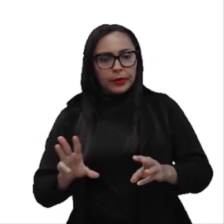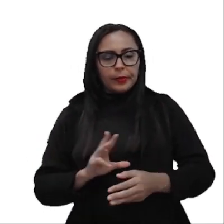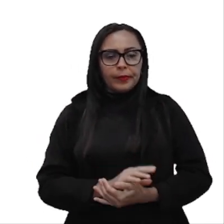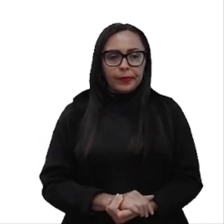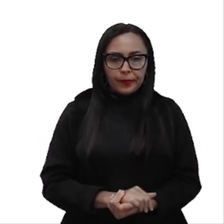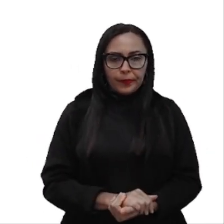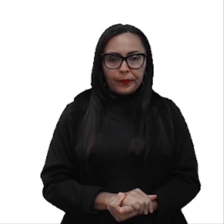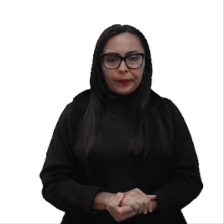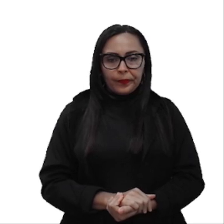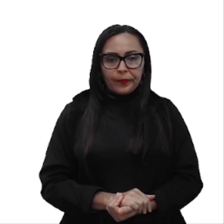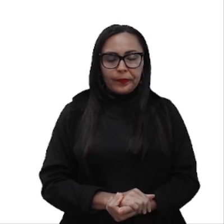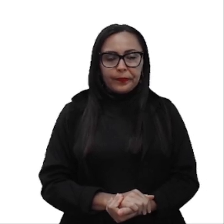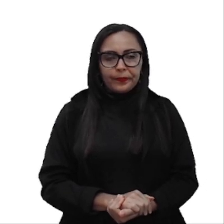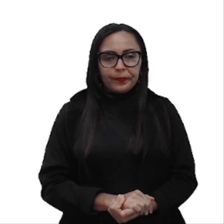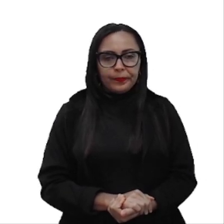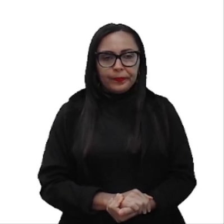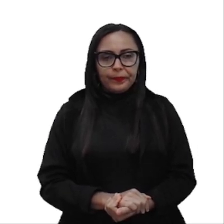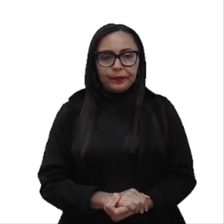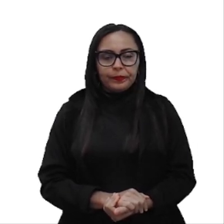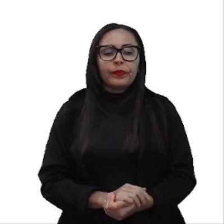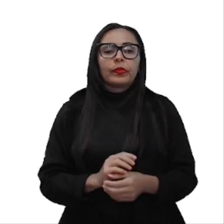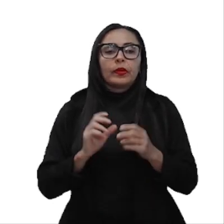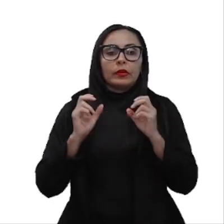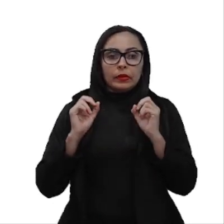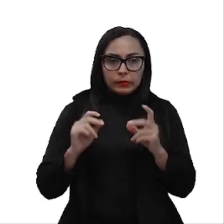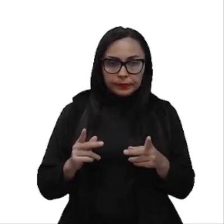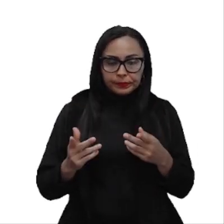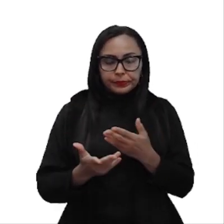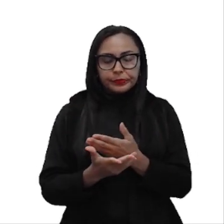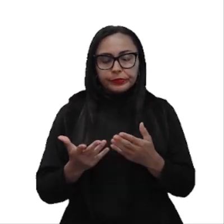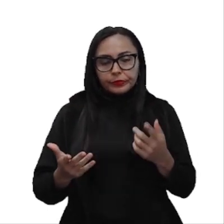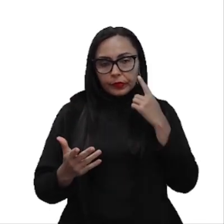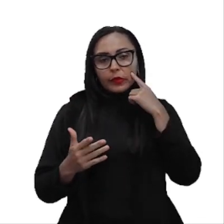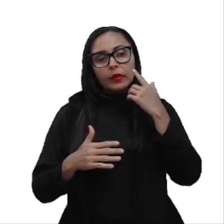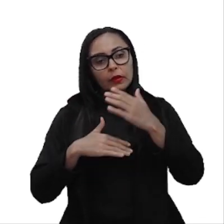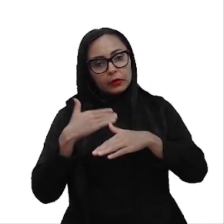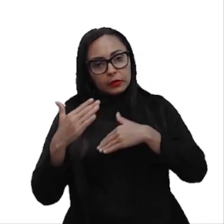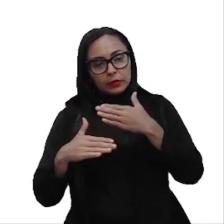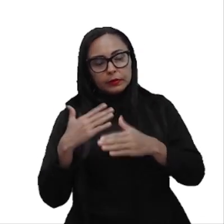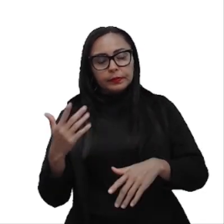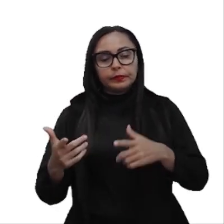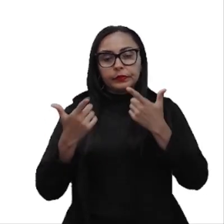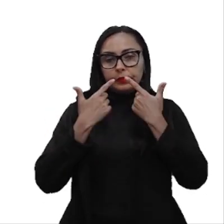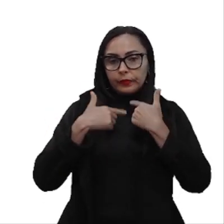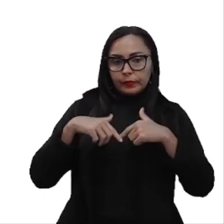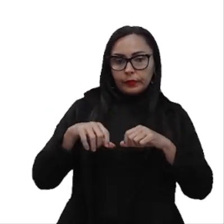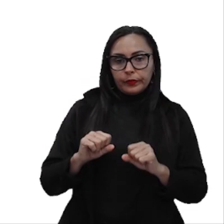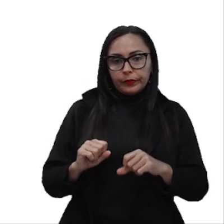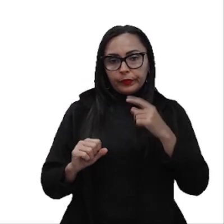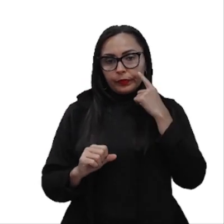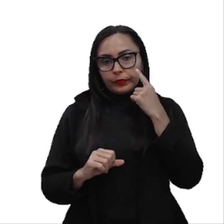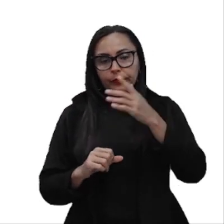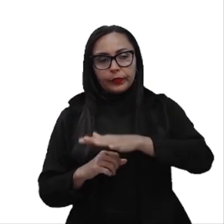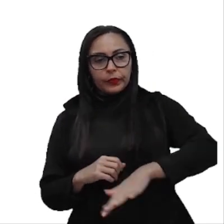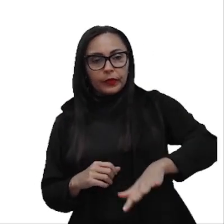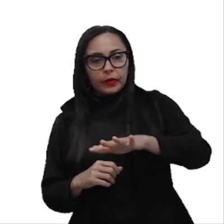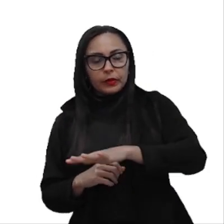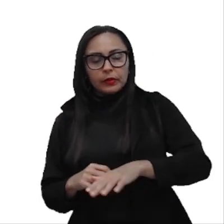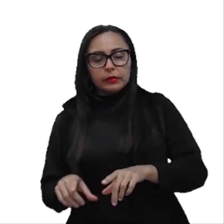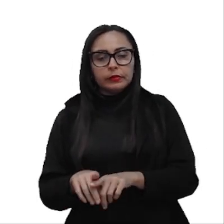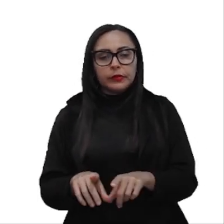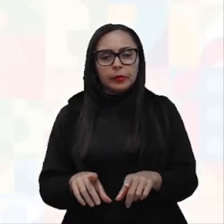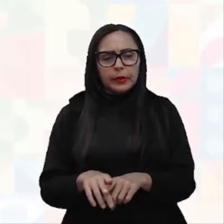Tá ok? Então, é voltado para poder desenvolver, né, uma linguagem, né, para sites web, né, para desenvolvimento.